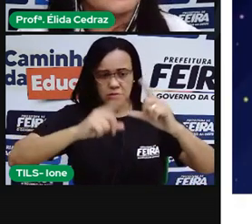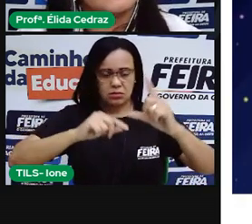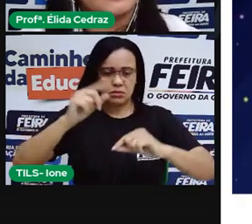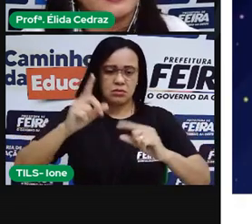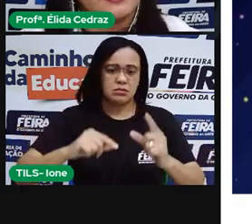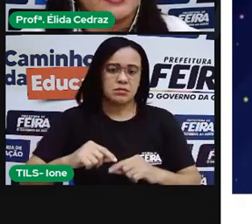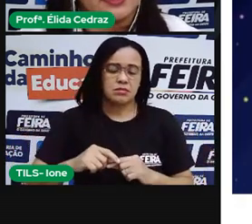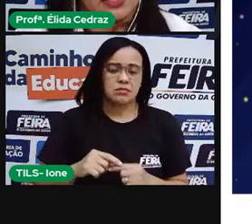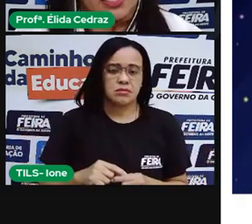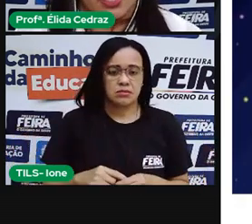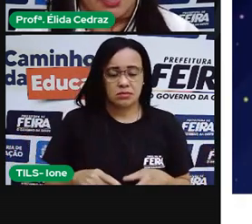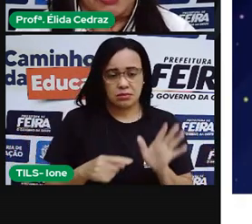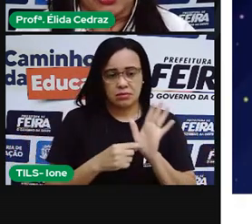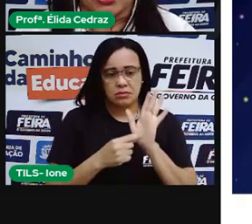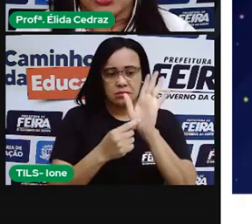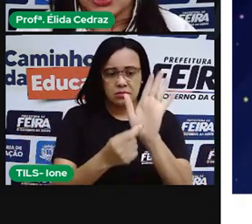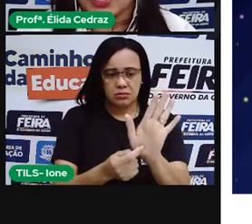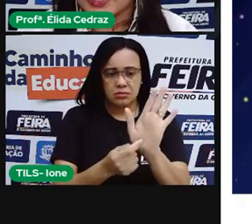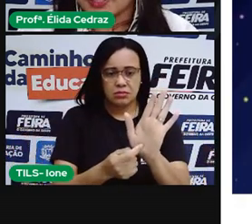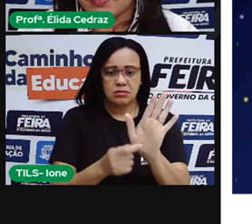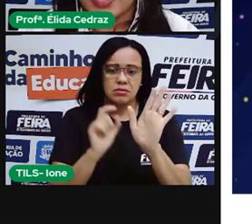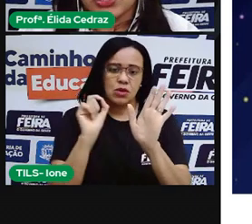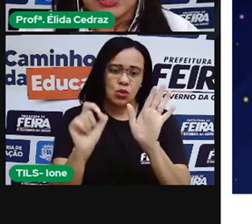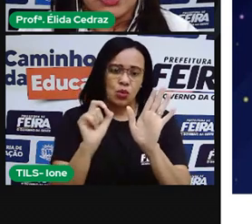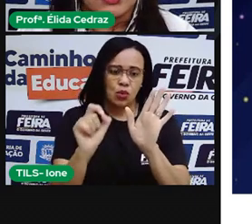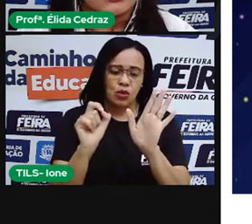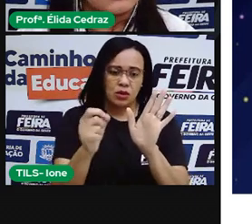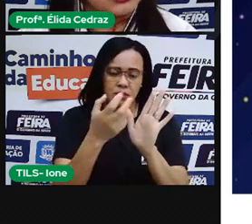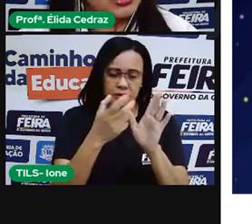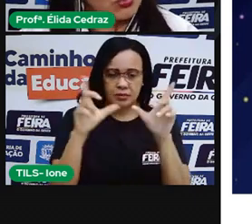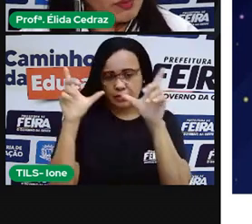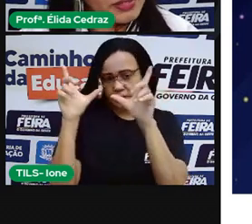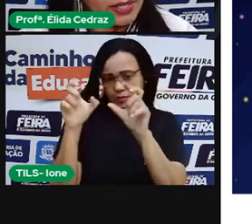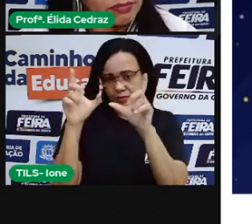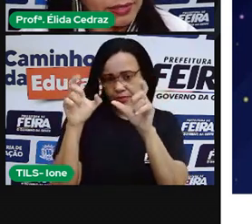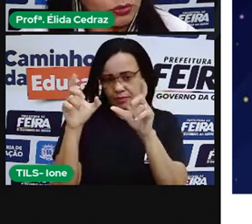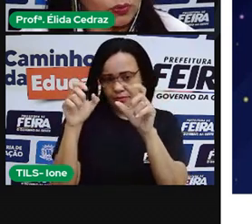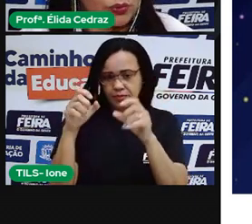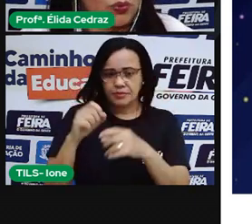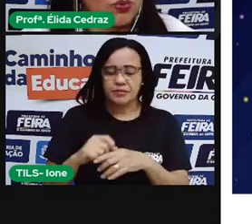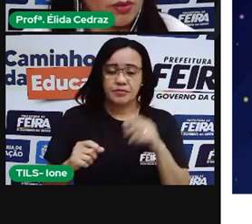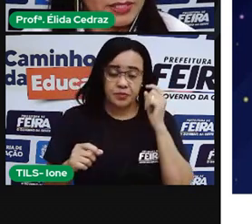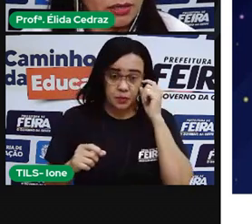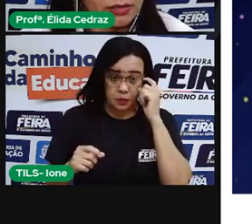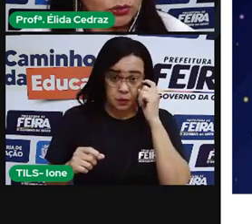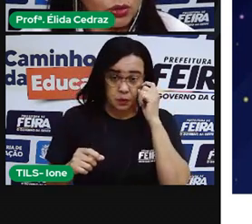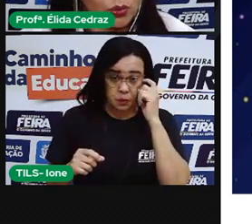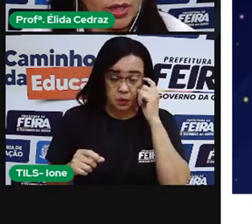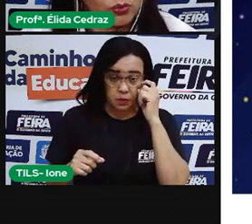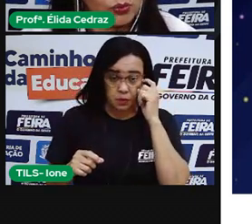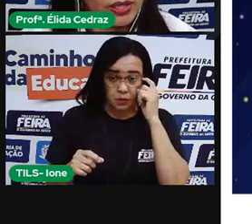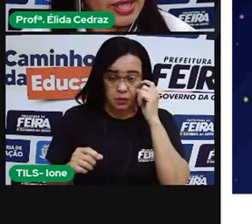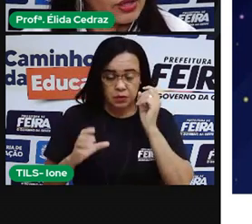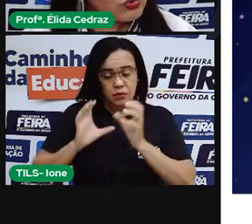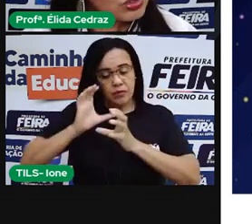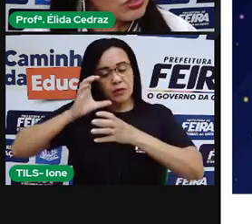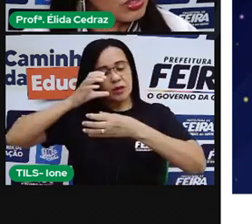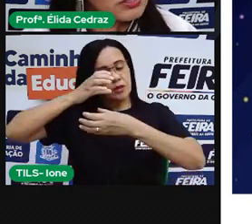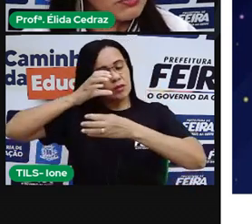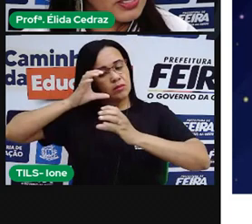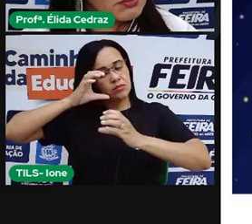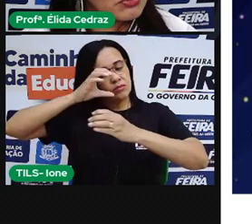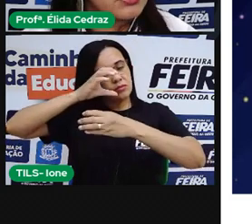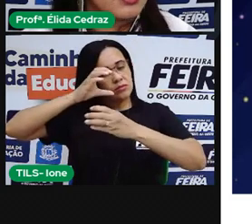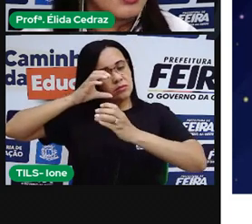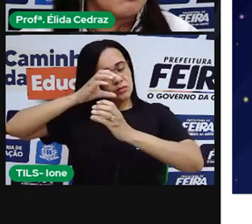E aqui a Pró trouxe essa imagem de um observatório. O observatório é o lugar onde